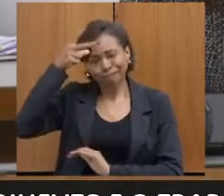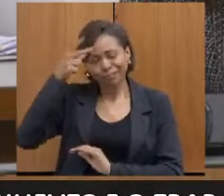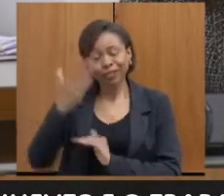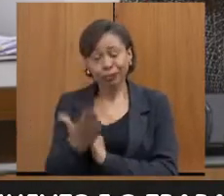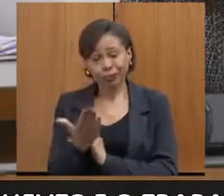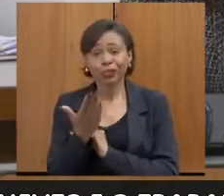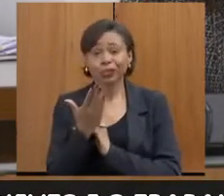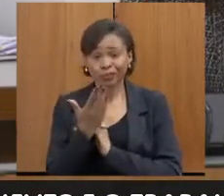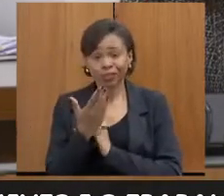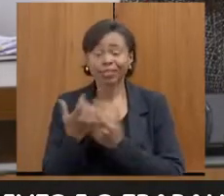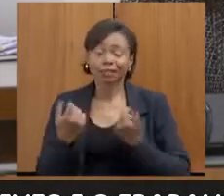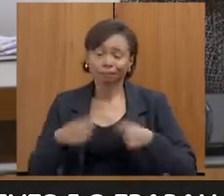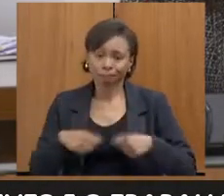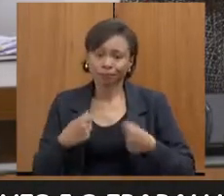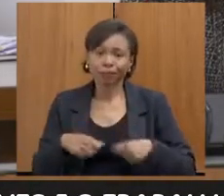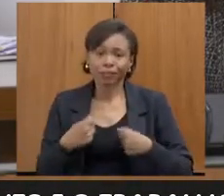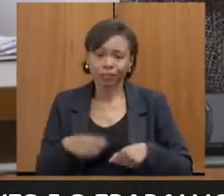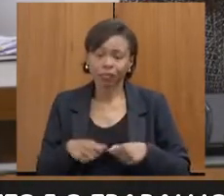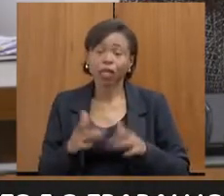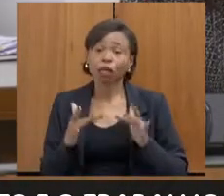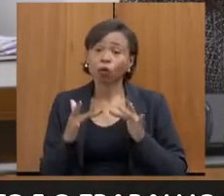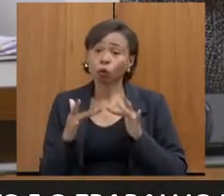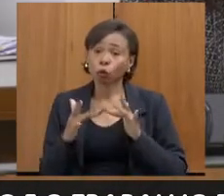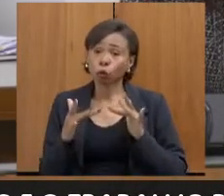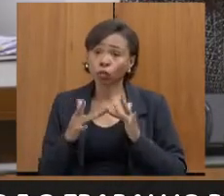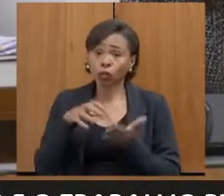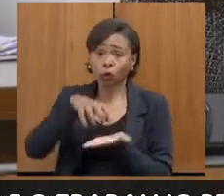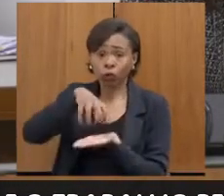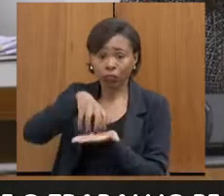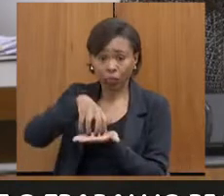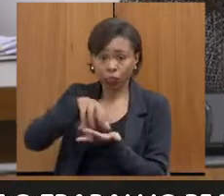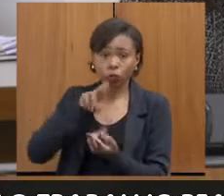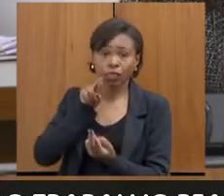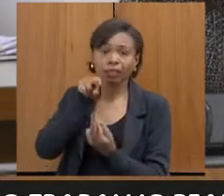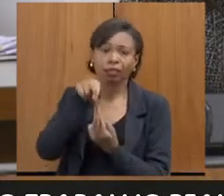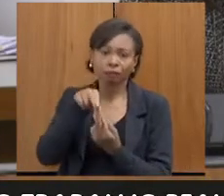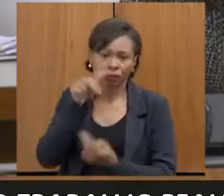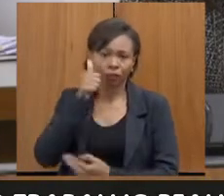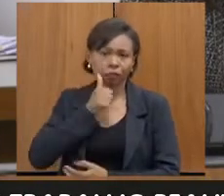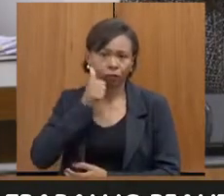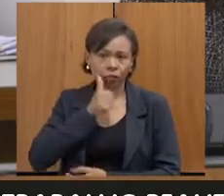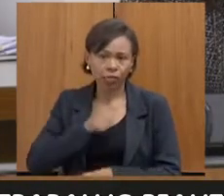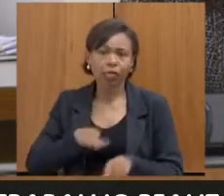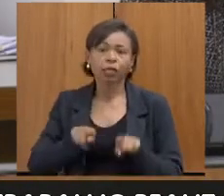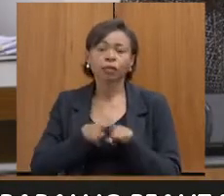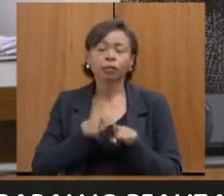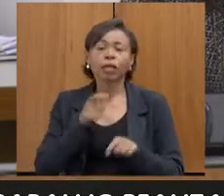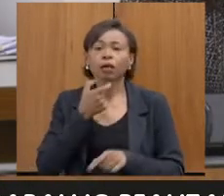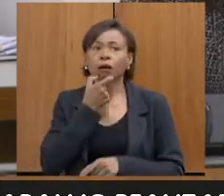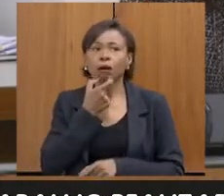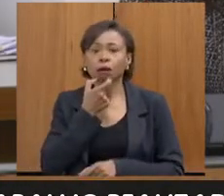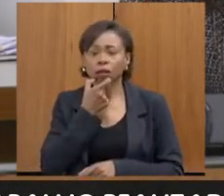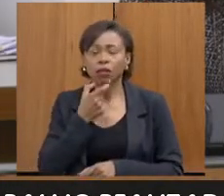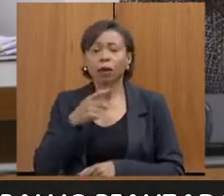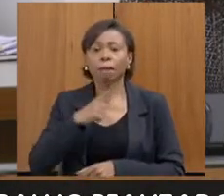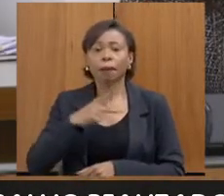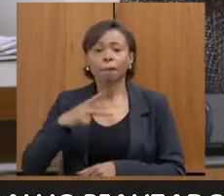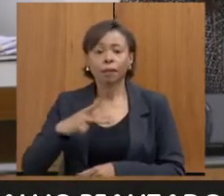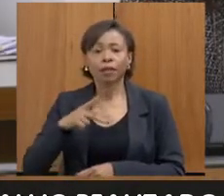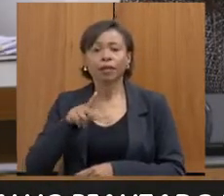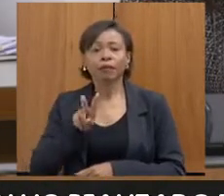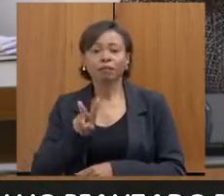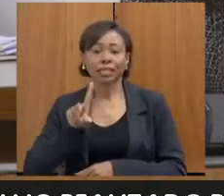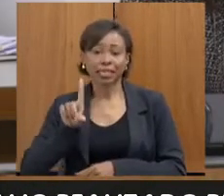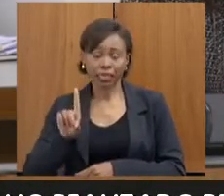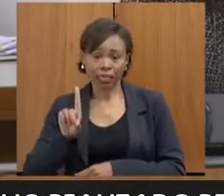precisa desse apoio, a gente tem muito contato com o Centro de Referência das Mulheres, tem também, em Nova Lima, tem a PPVD, a